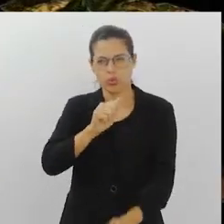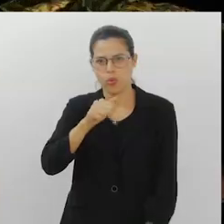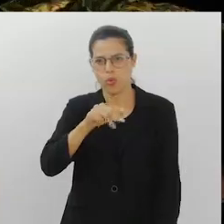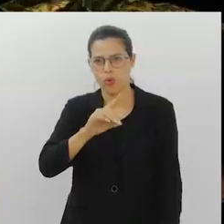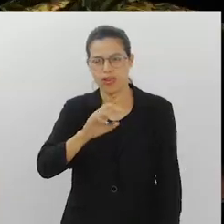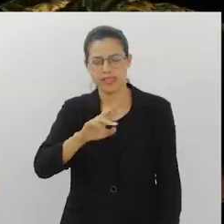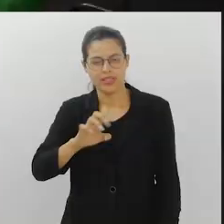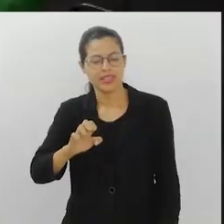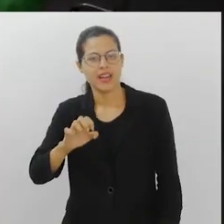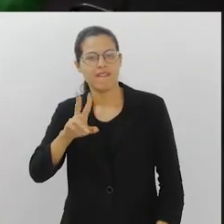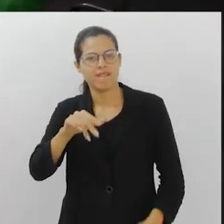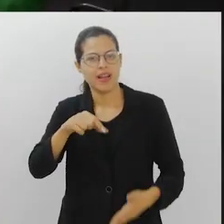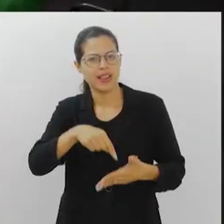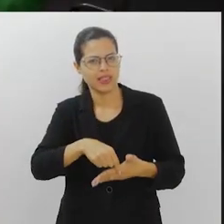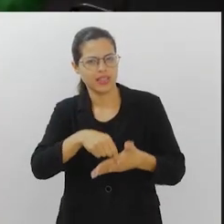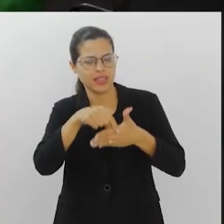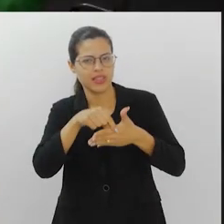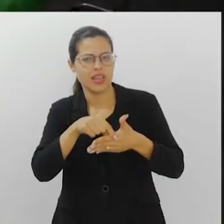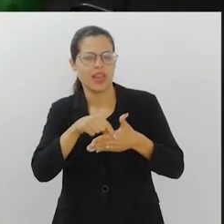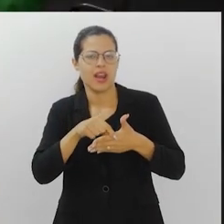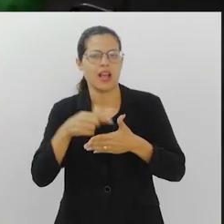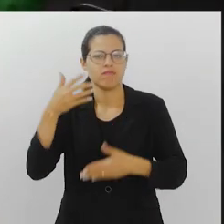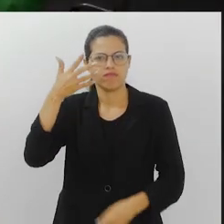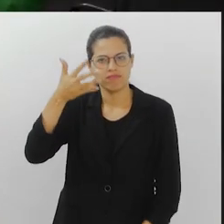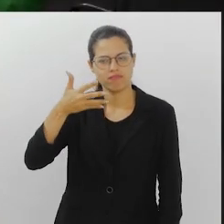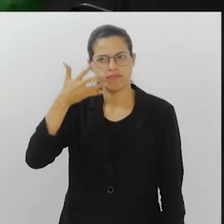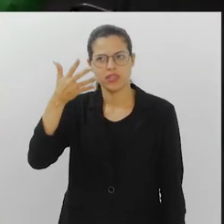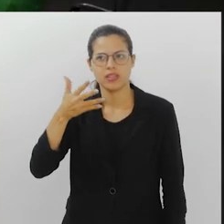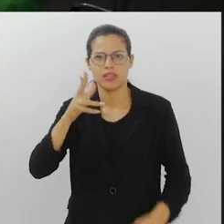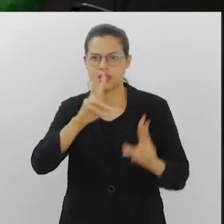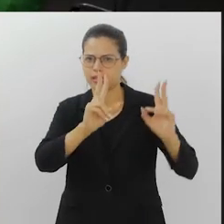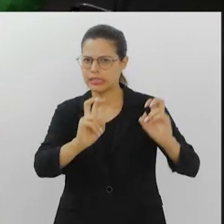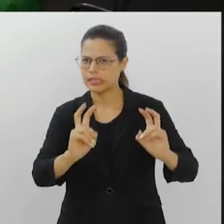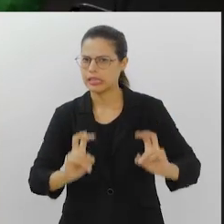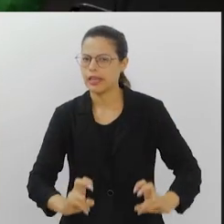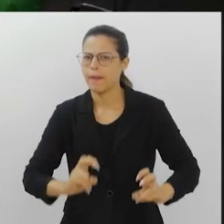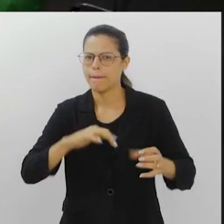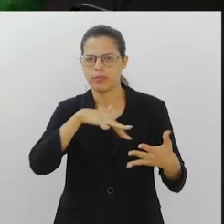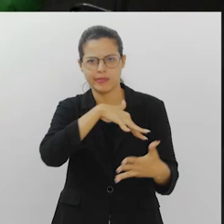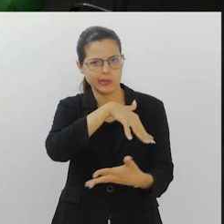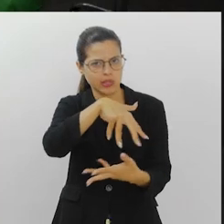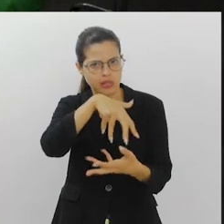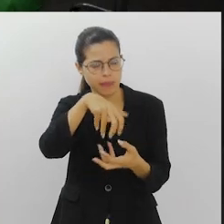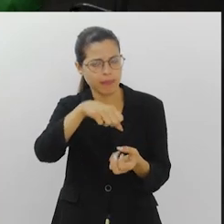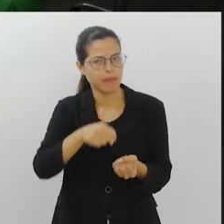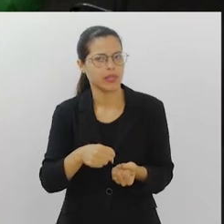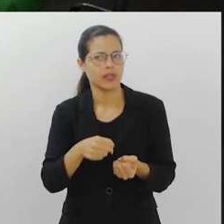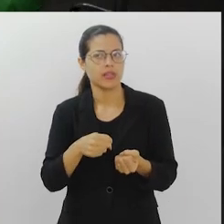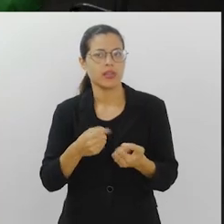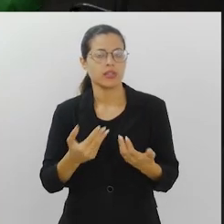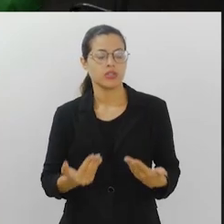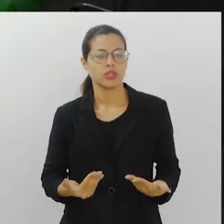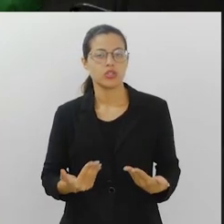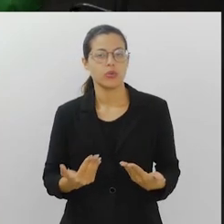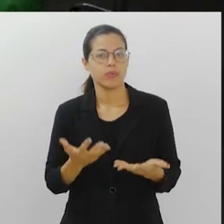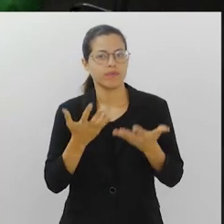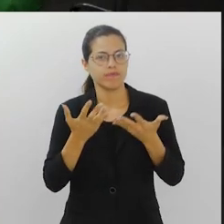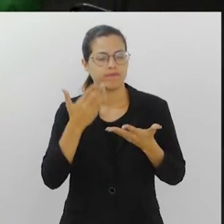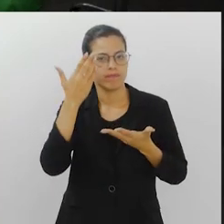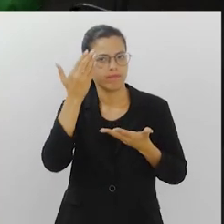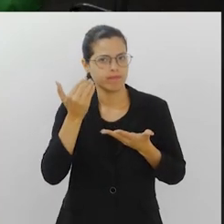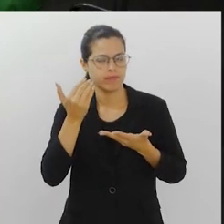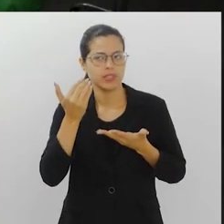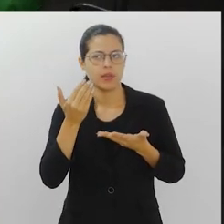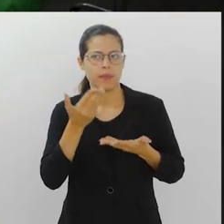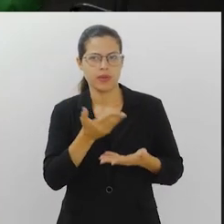esses painéis com temas variados, voltados para a questão da sustentabilidade. E aí, nesse sentido, eu queria